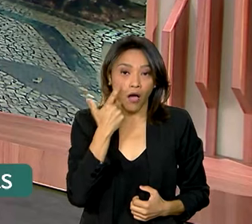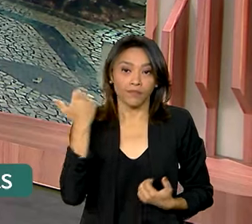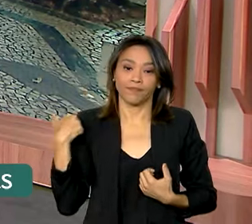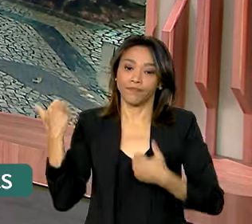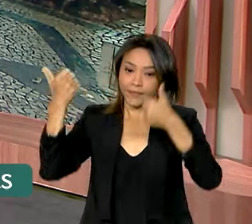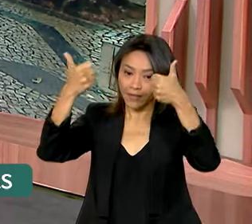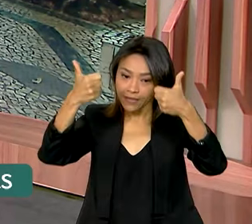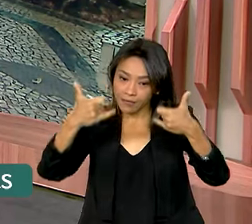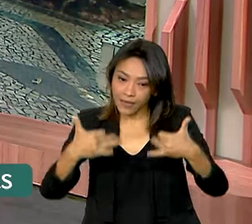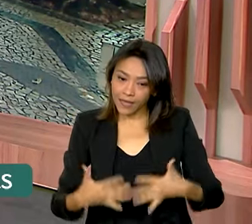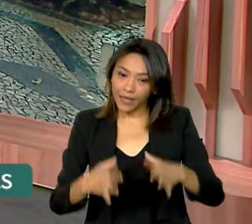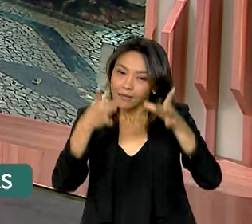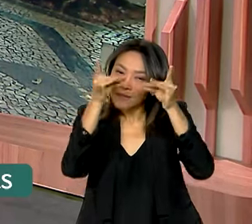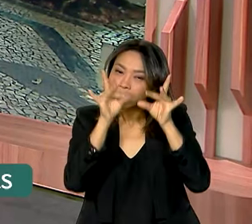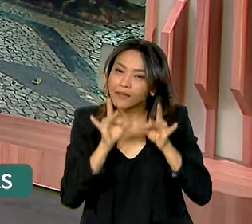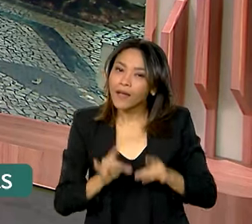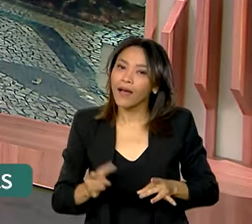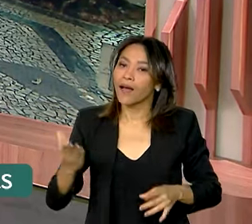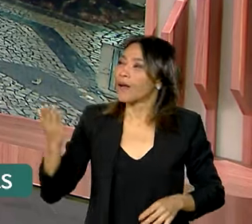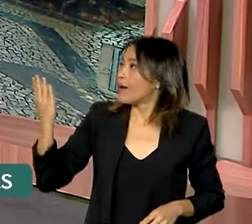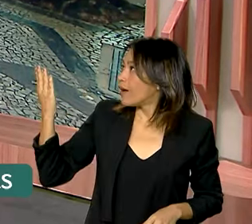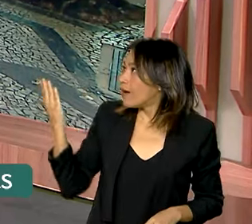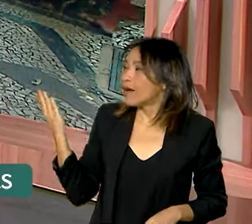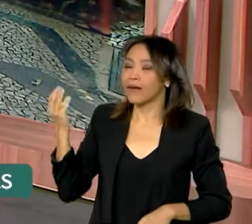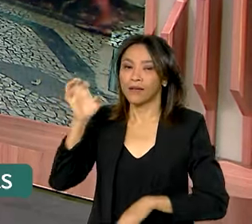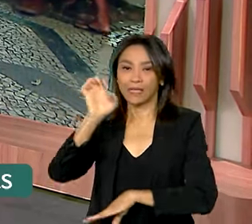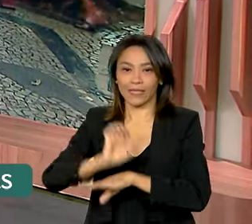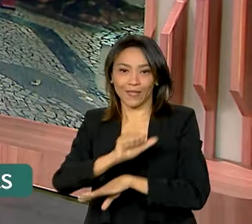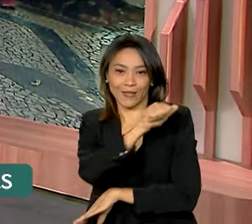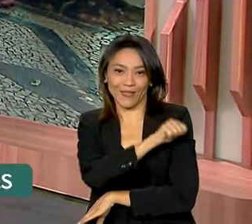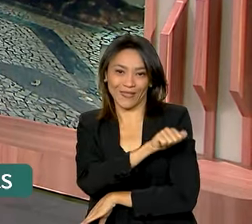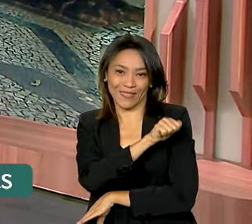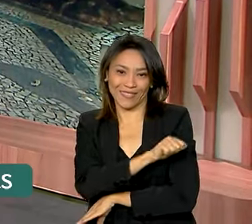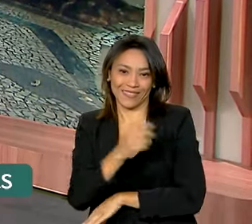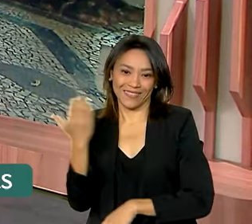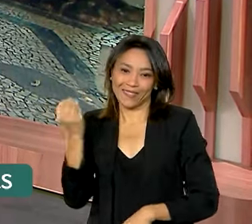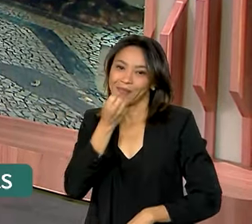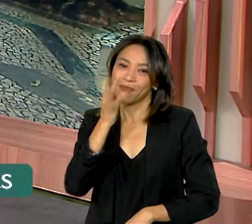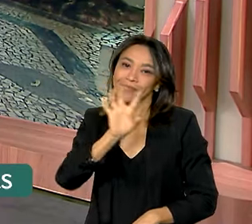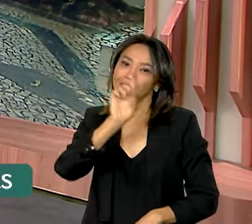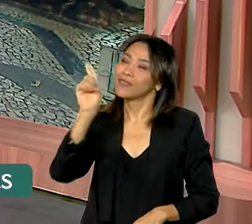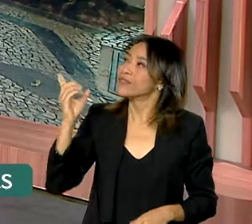saber os detalhes com a repórter Flávia Grossi, direto do Rio de Janeiro. Bom dia, Flávia.